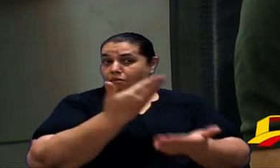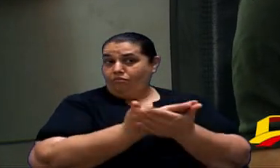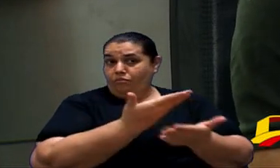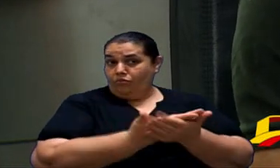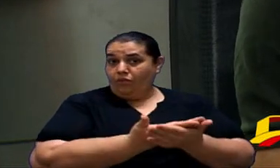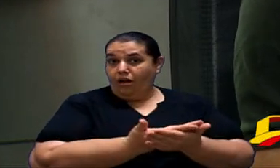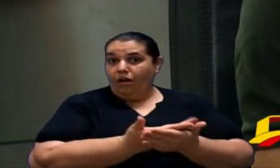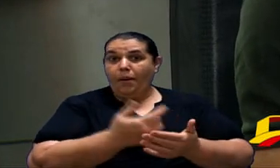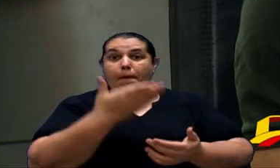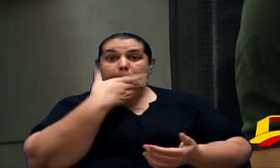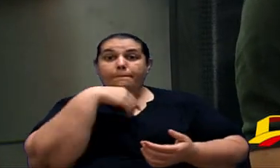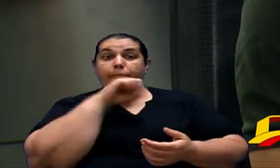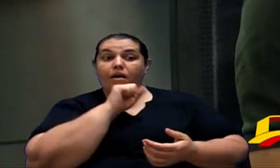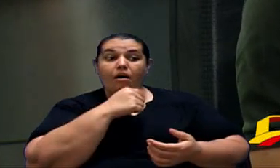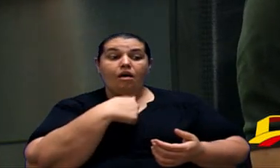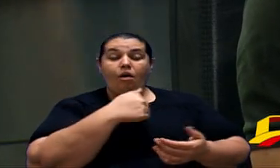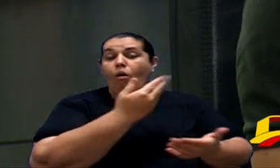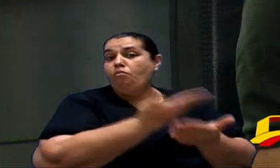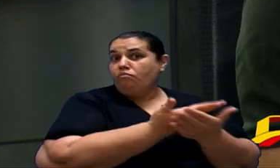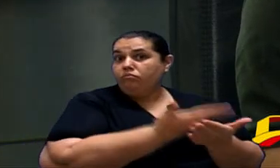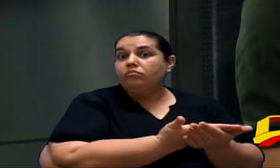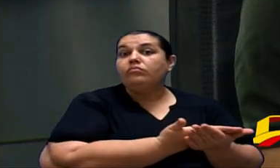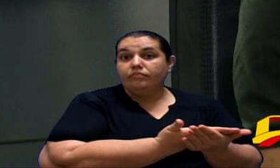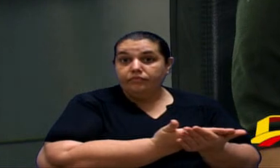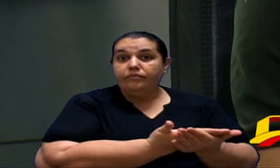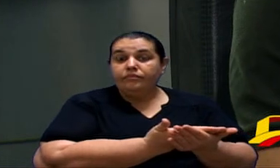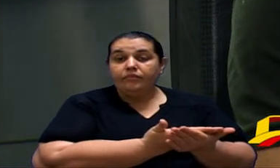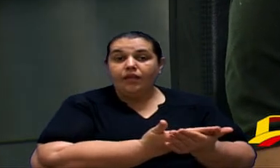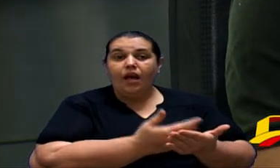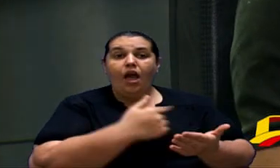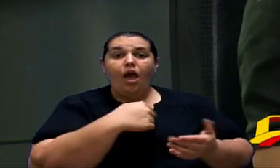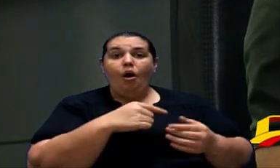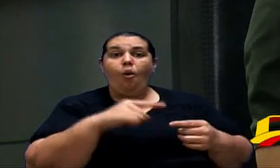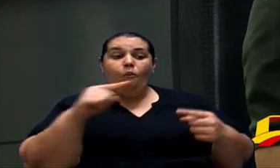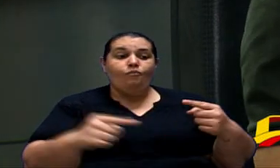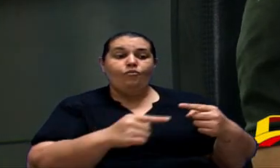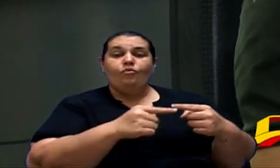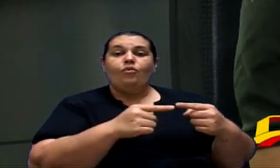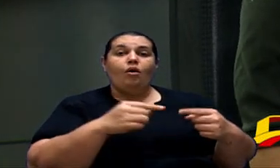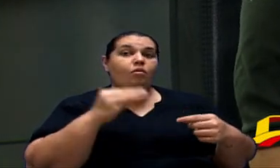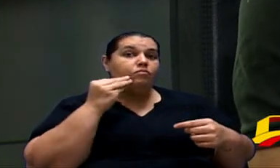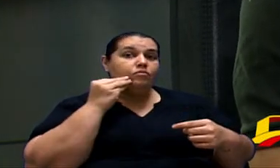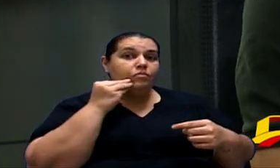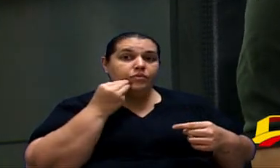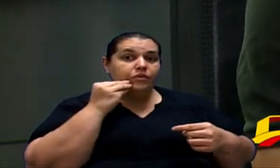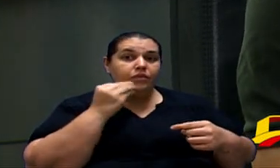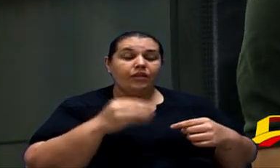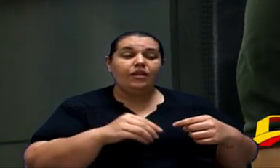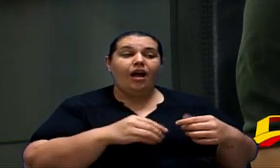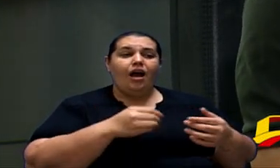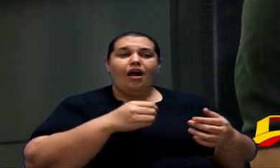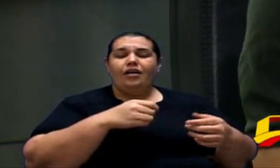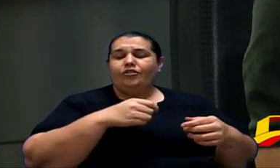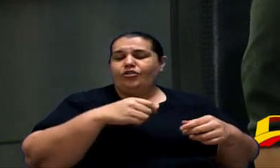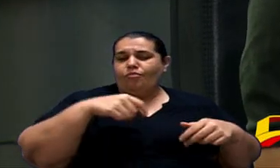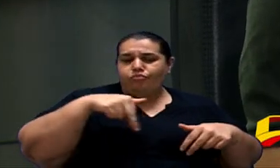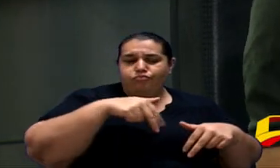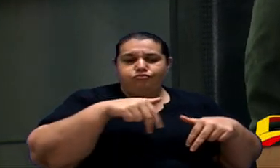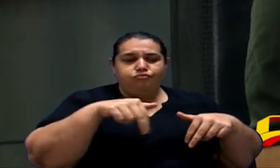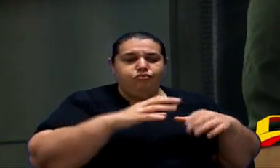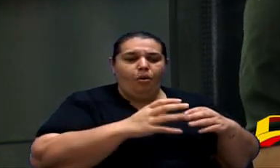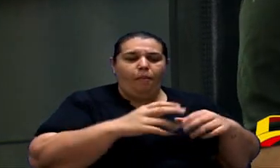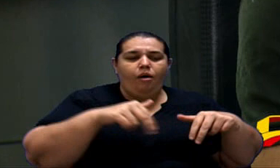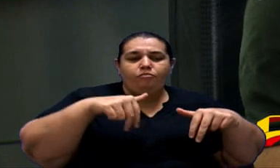frentista quando eu estudava. Eu tive a oportunidade de jogar bola. Ele era frentista. Ele não tinha